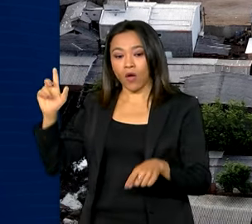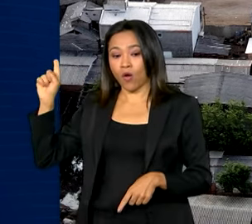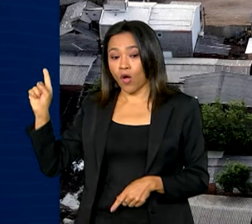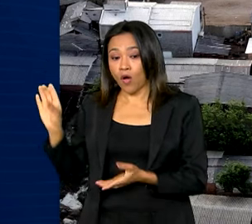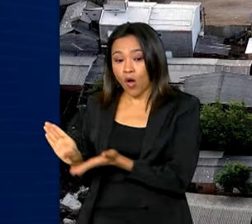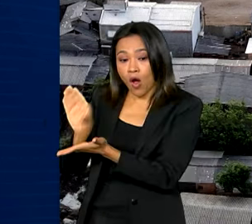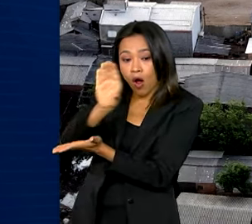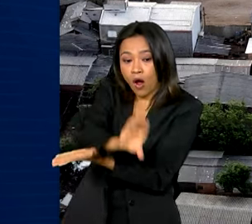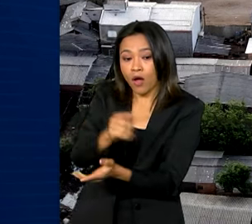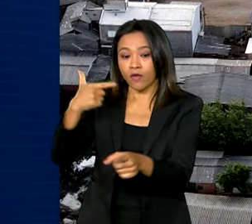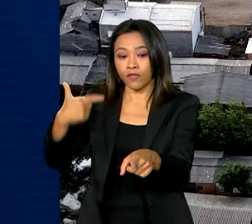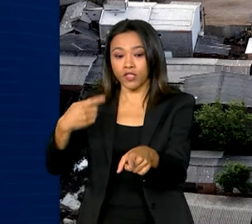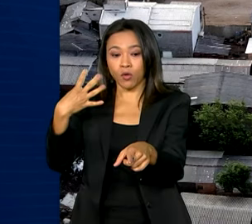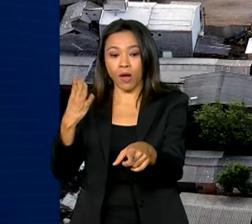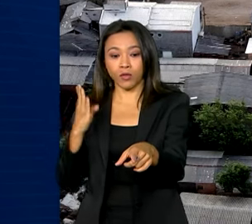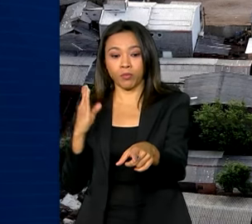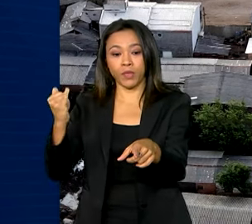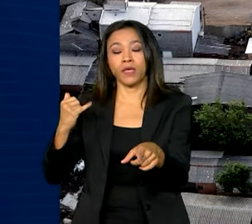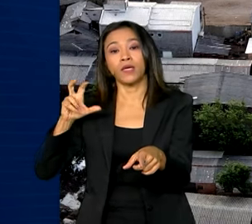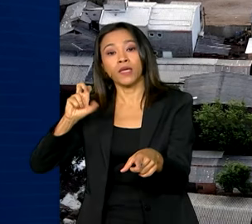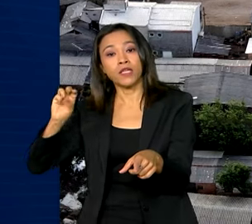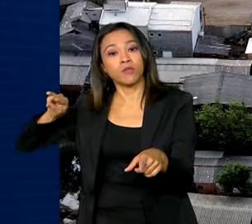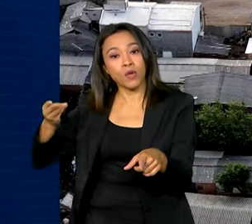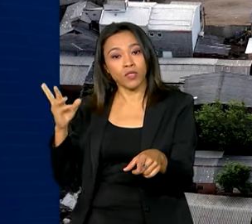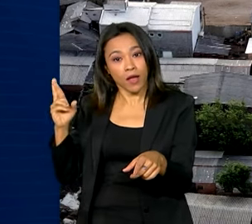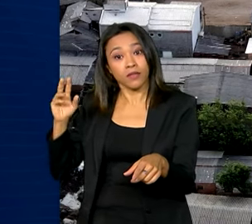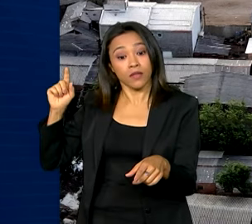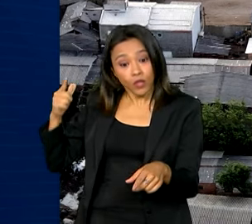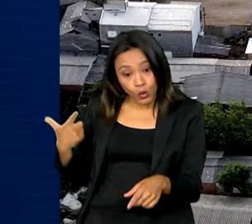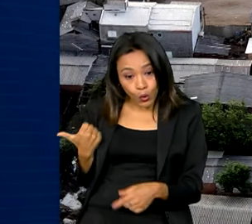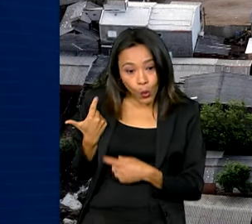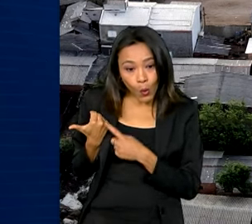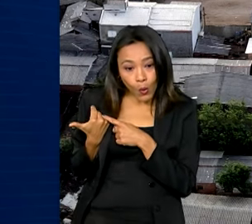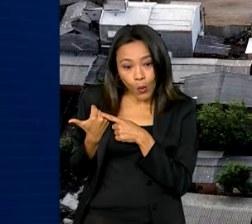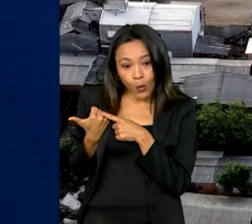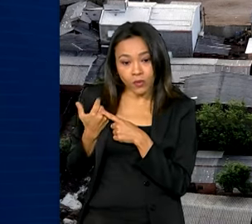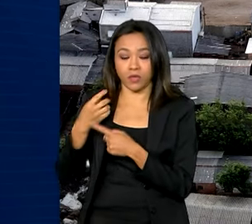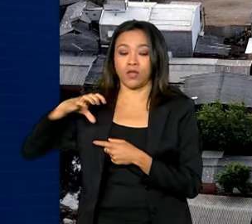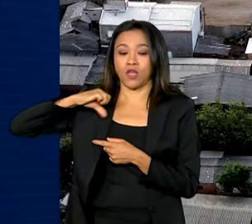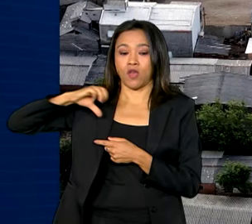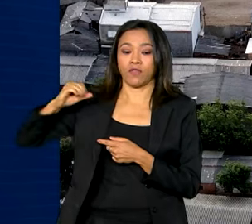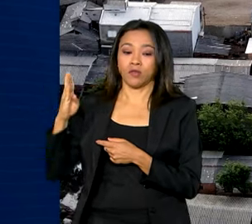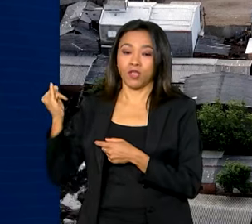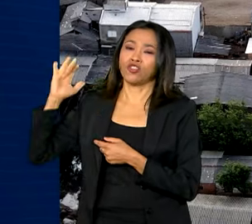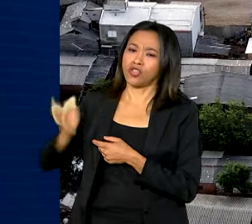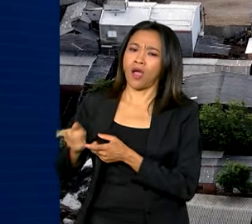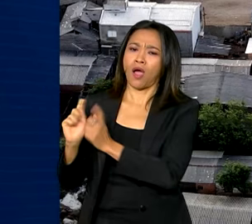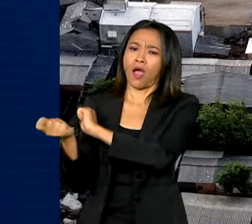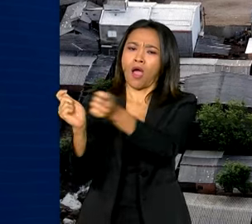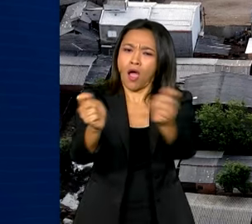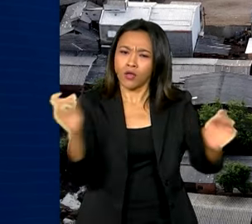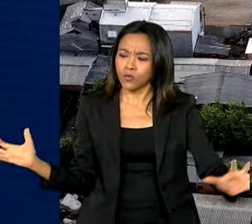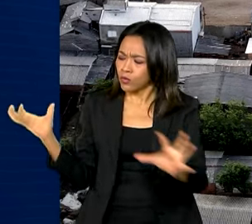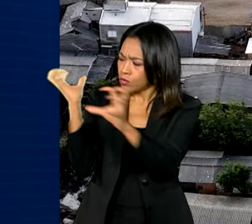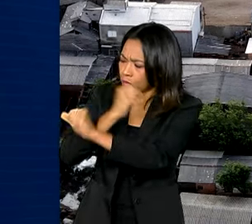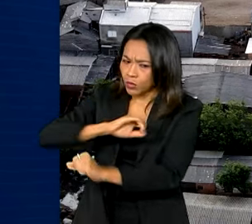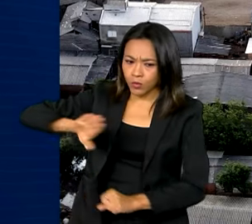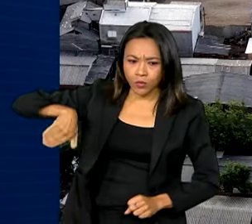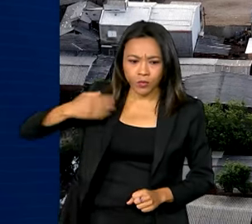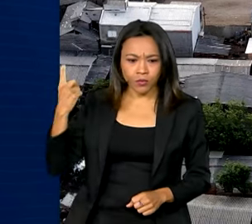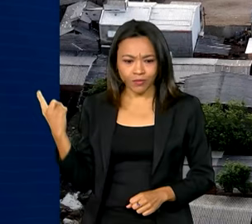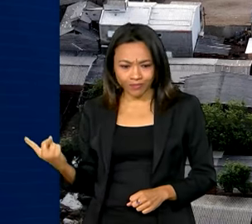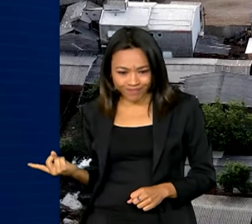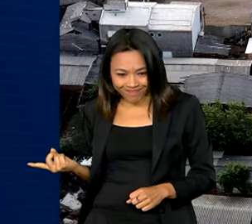bilhões e 500 milhões de reais, sendo 12 bilhões e 900 milhões de reais já pagos, totalizando 42